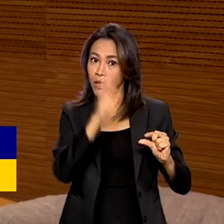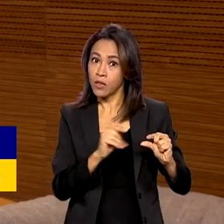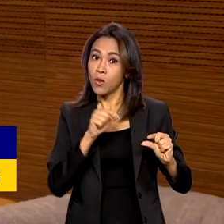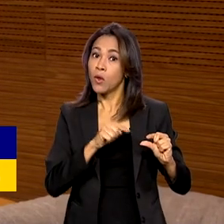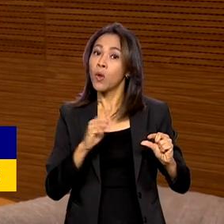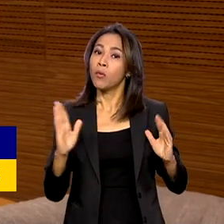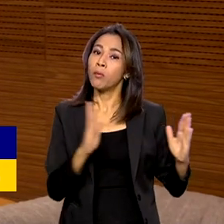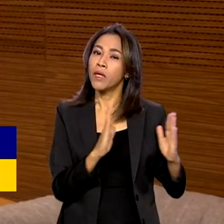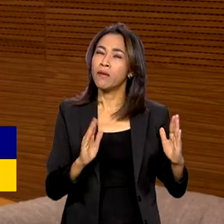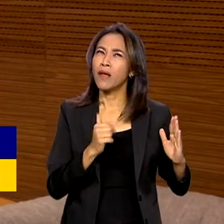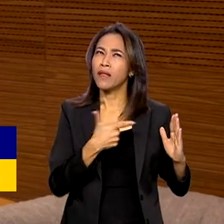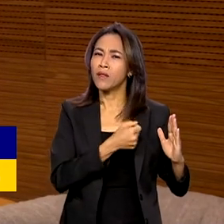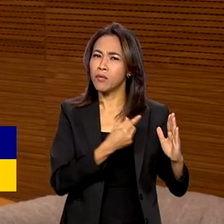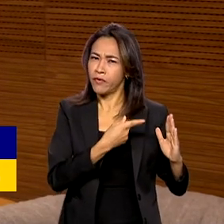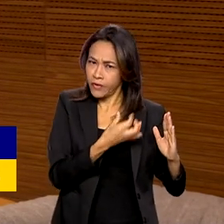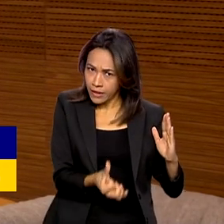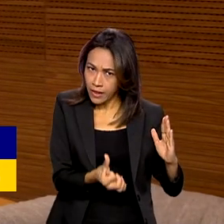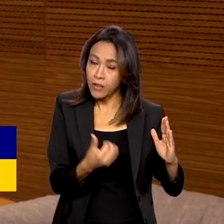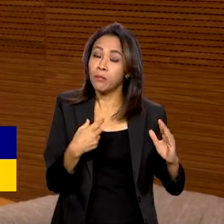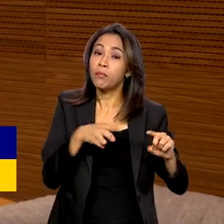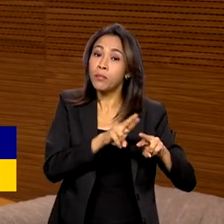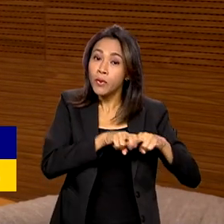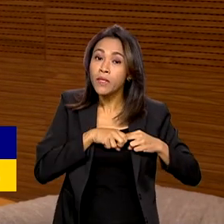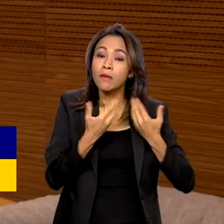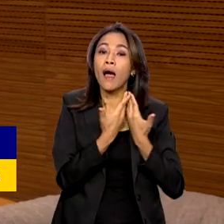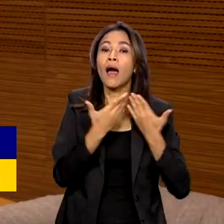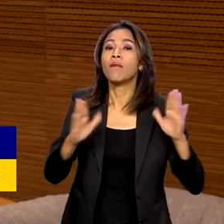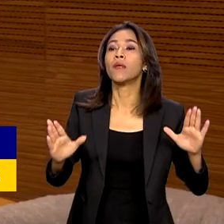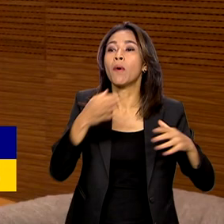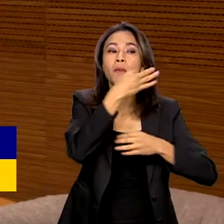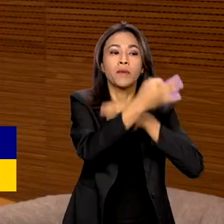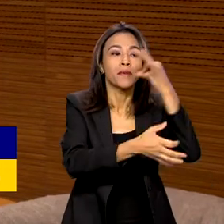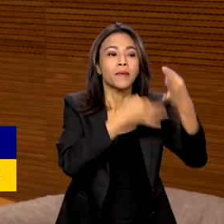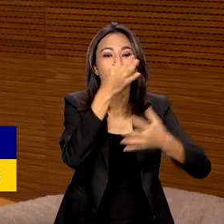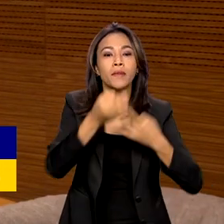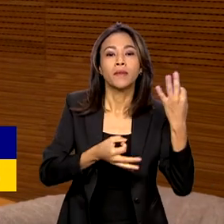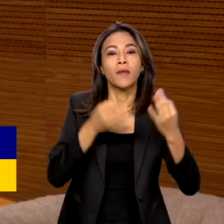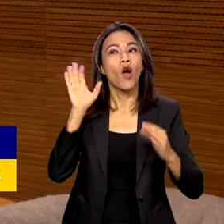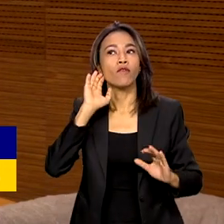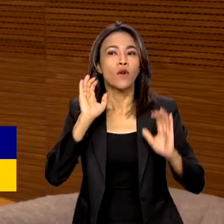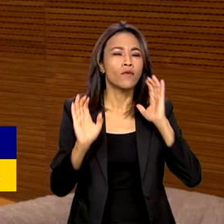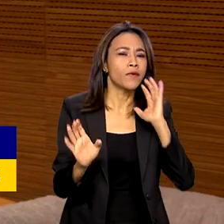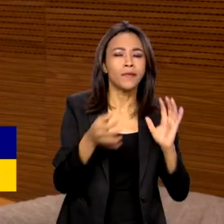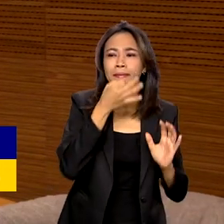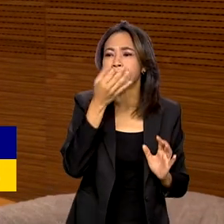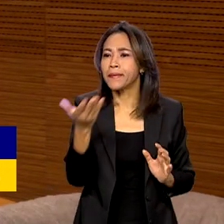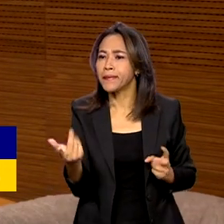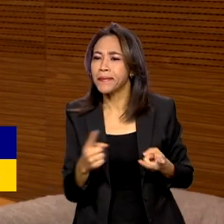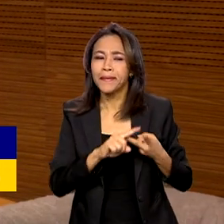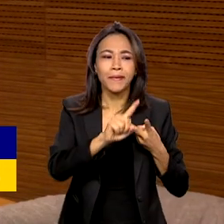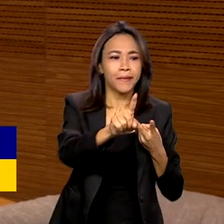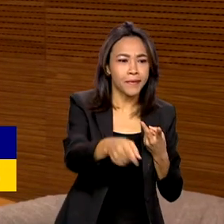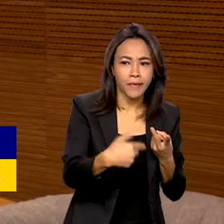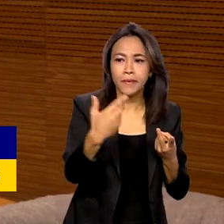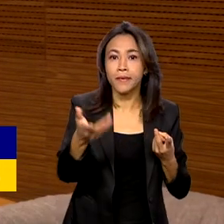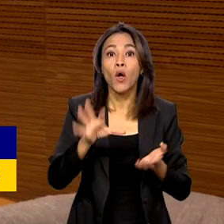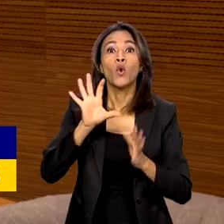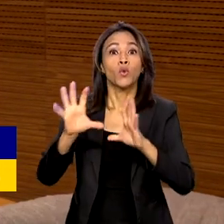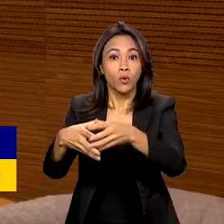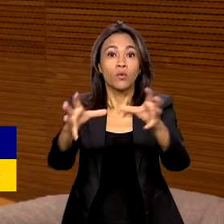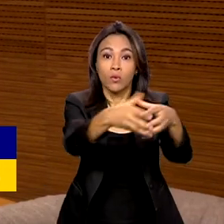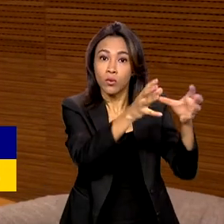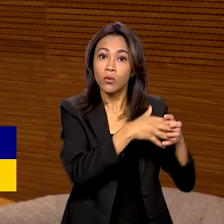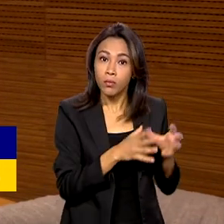Para isso, está aberta uma consulta pública A ideia é ouvir a sociedade civil, os órgãos e entidades da